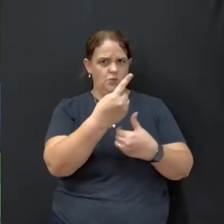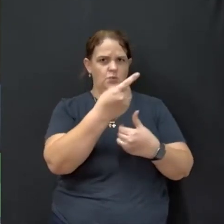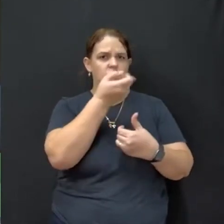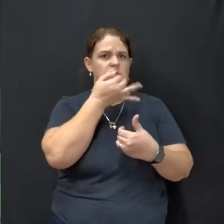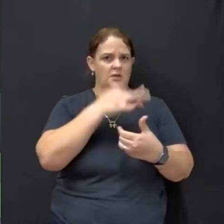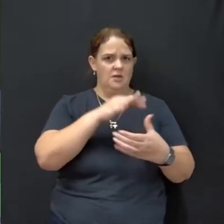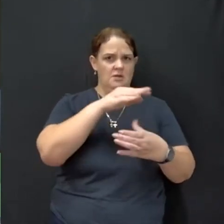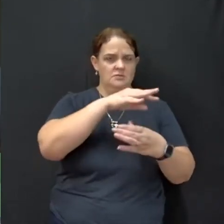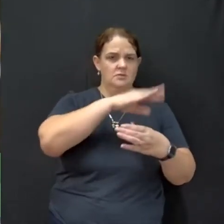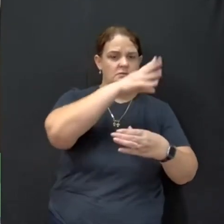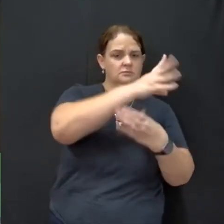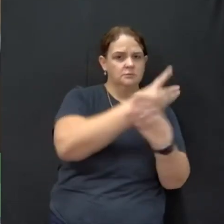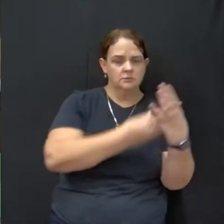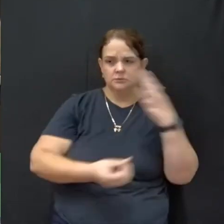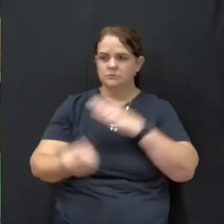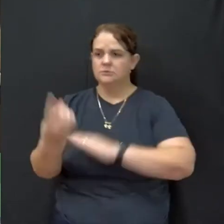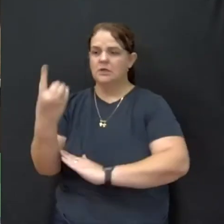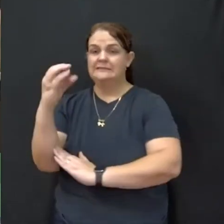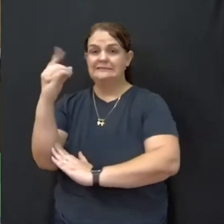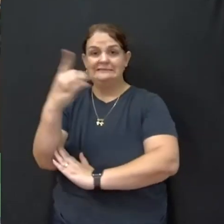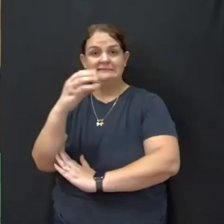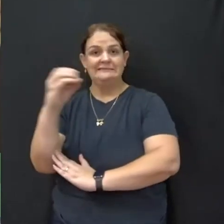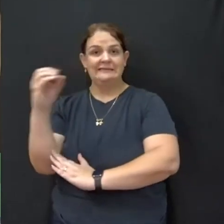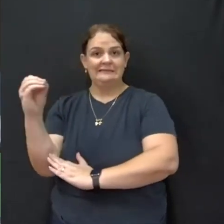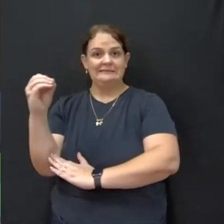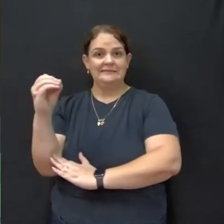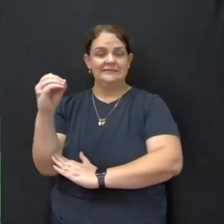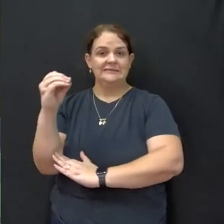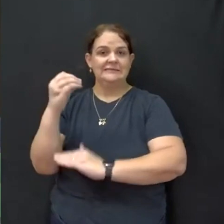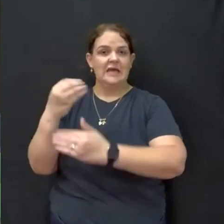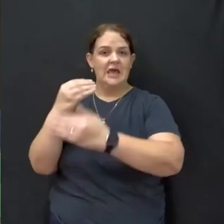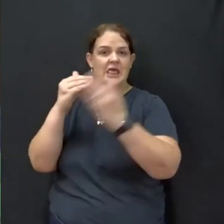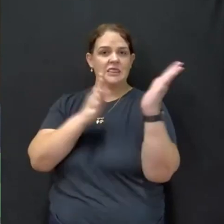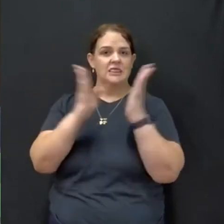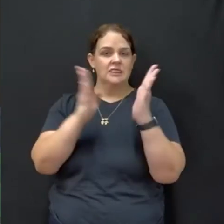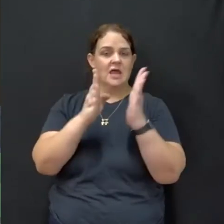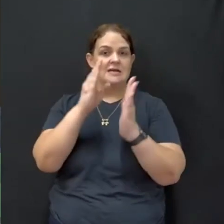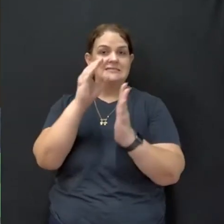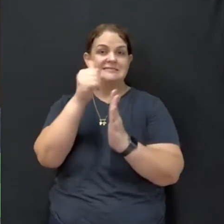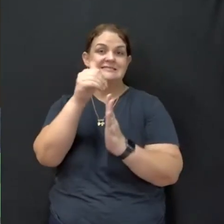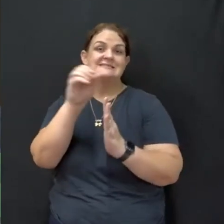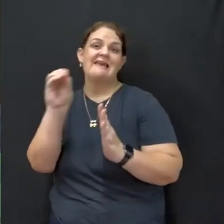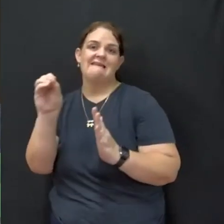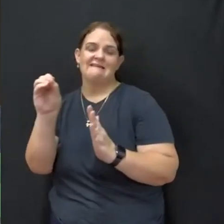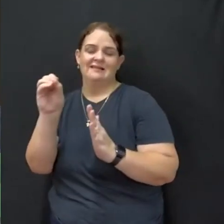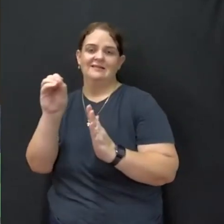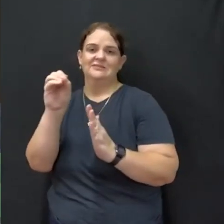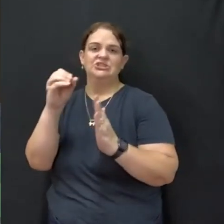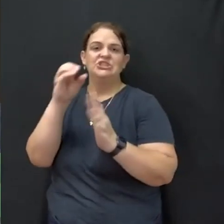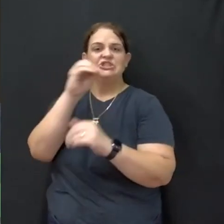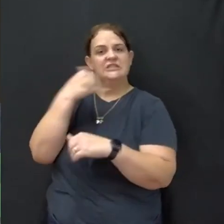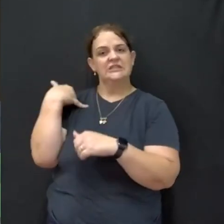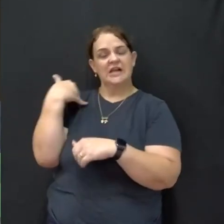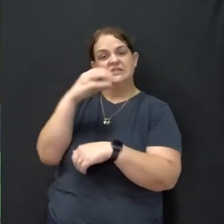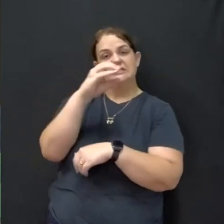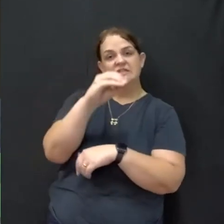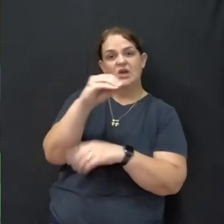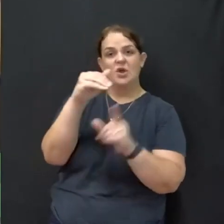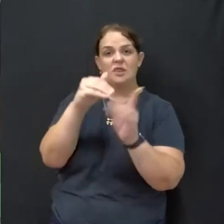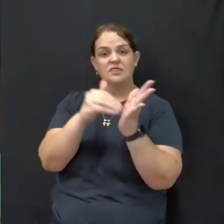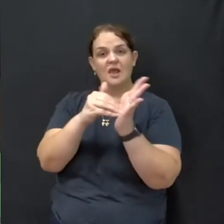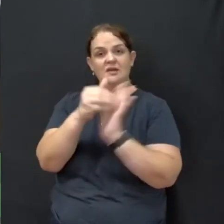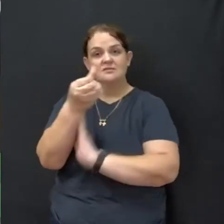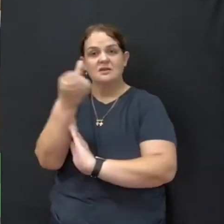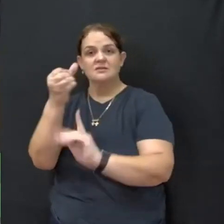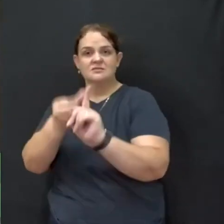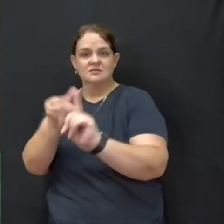crianças de 0 a 6 meses. 100. E que aguardam, e que